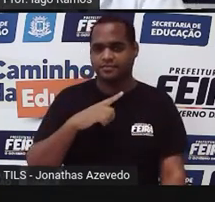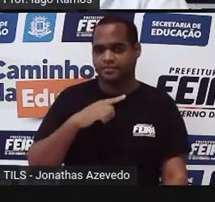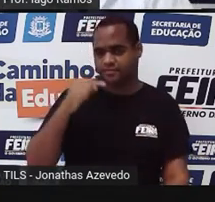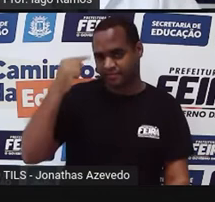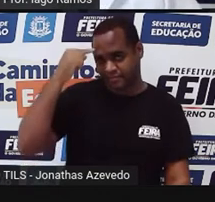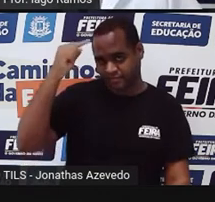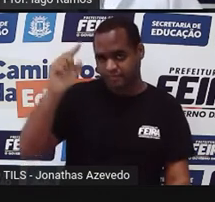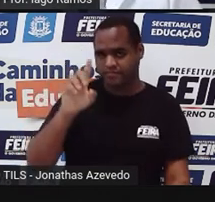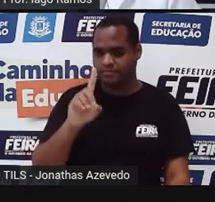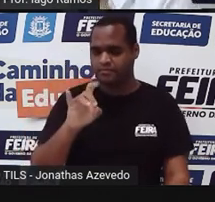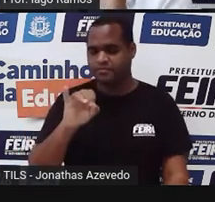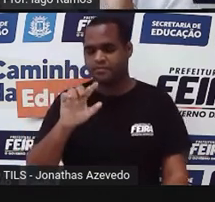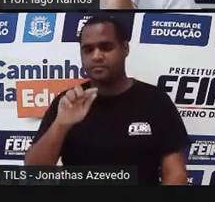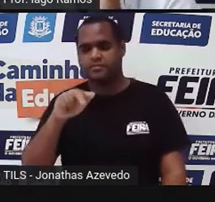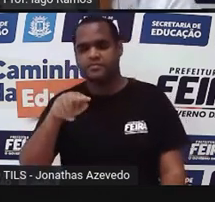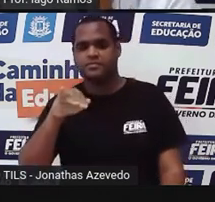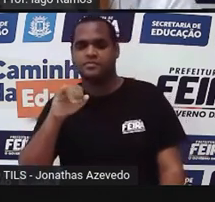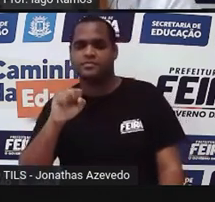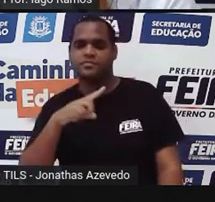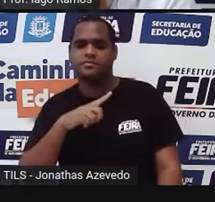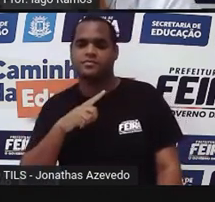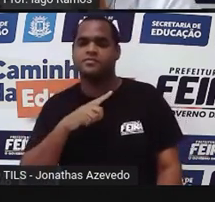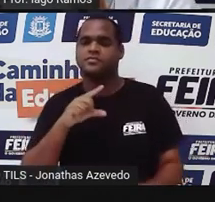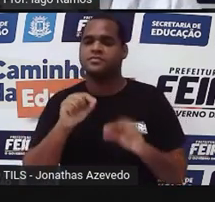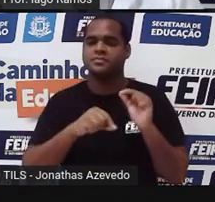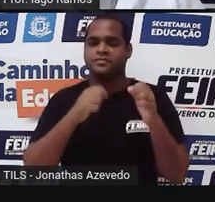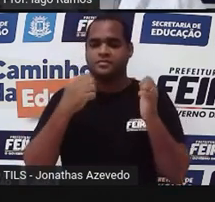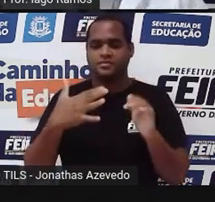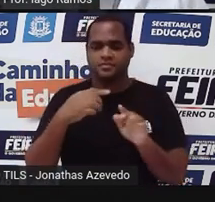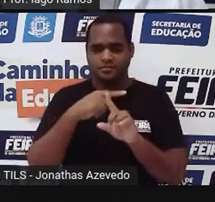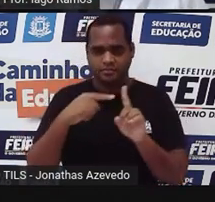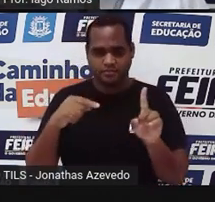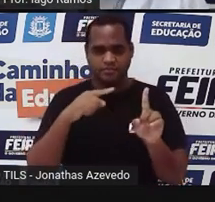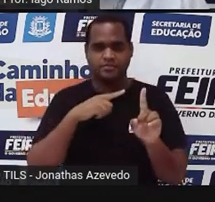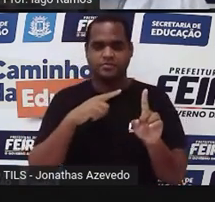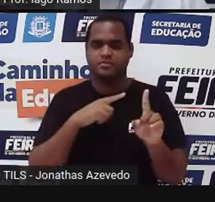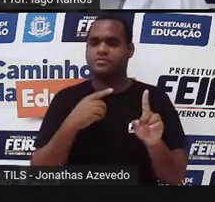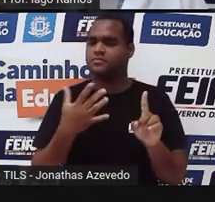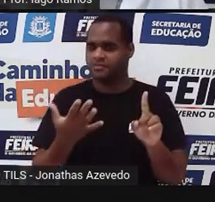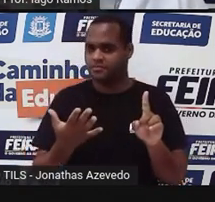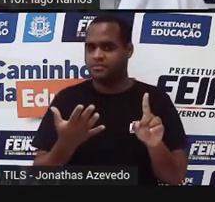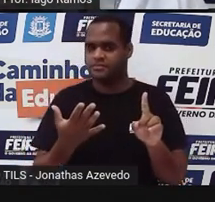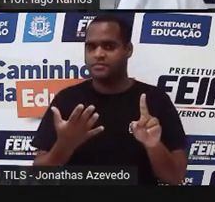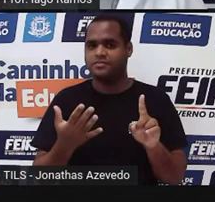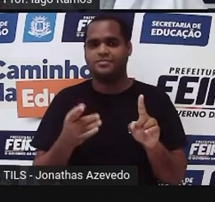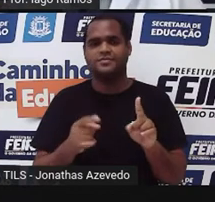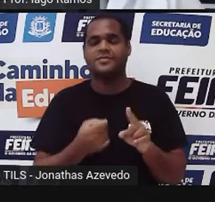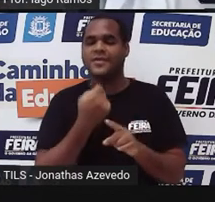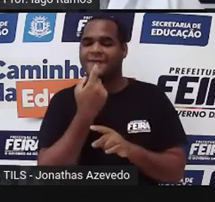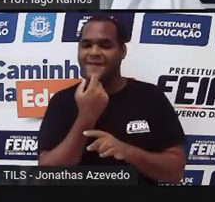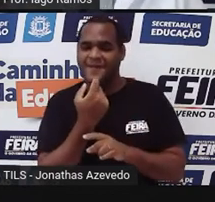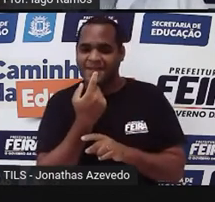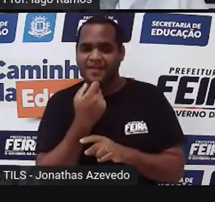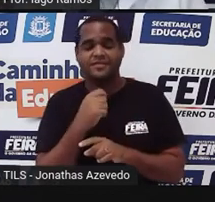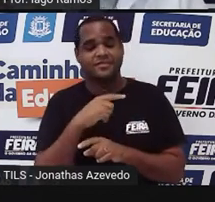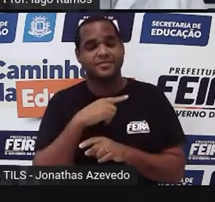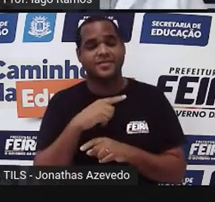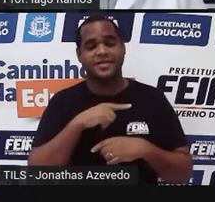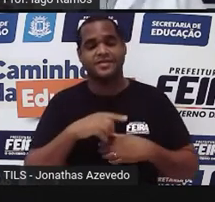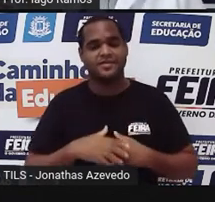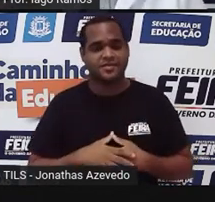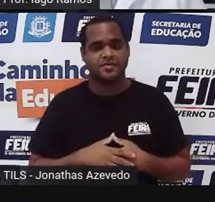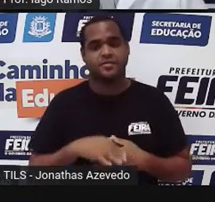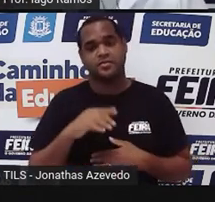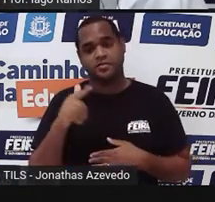medidas das suas diagonais. E o que são as diagonais do losango? São aqueles em vermelho que está ali, Uma está na